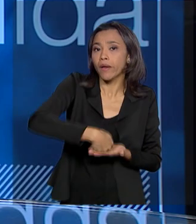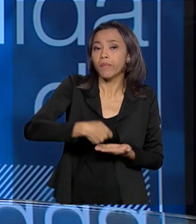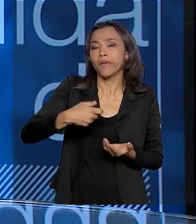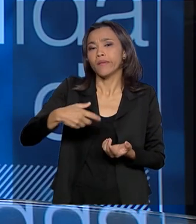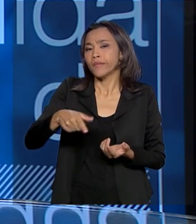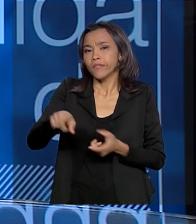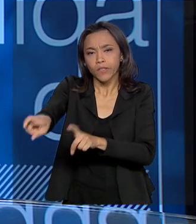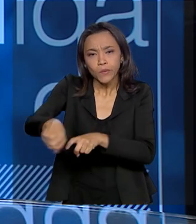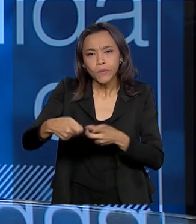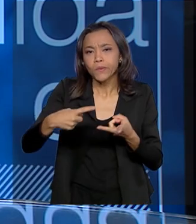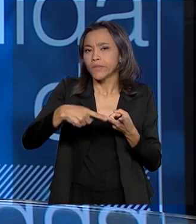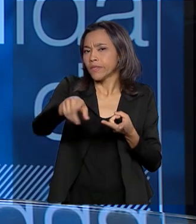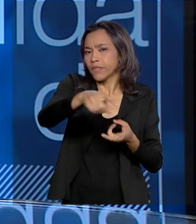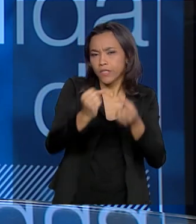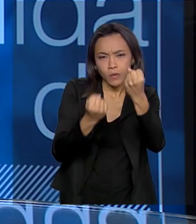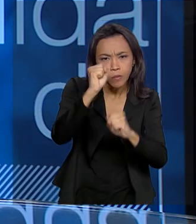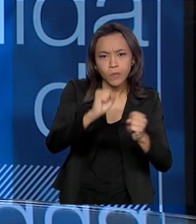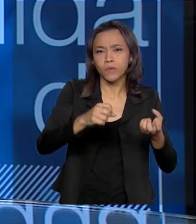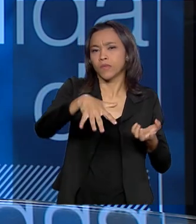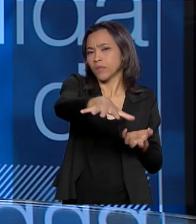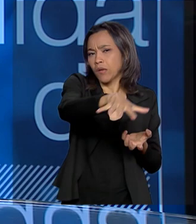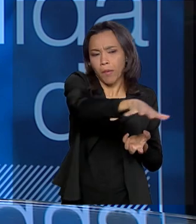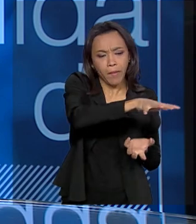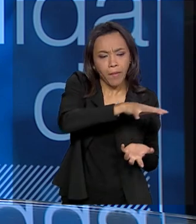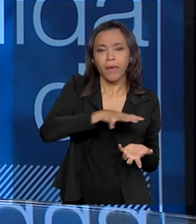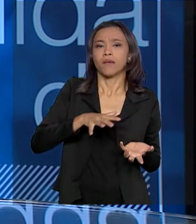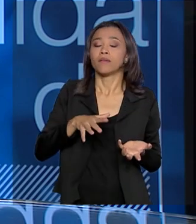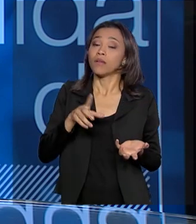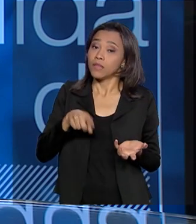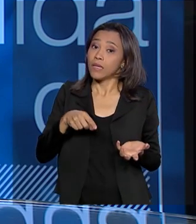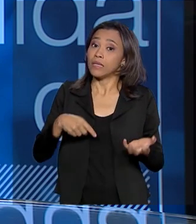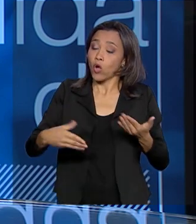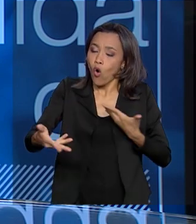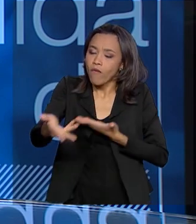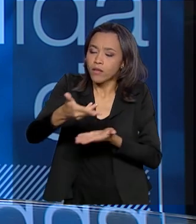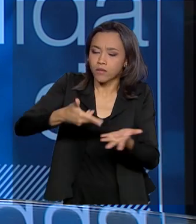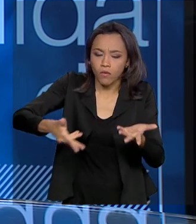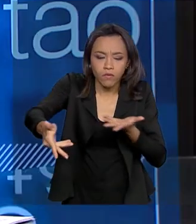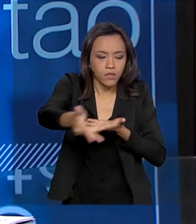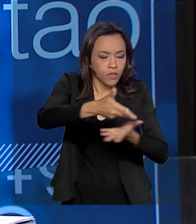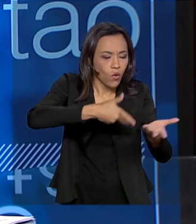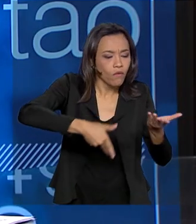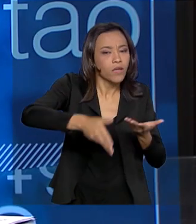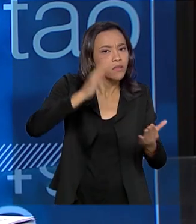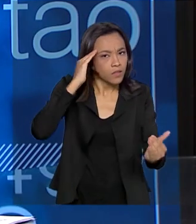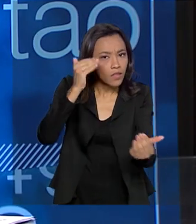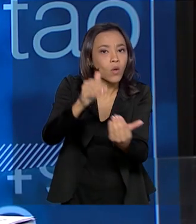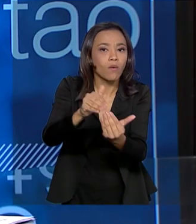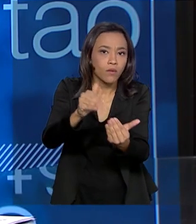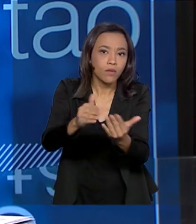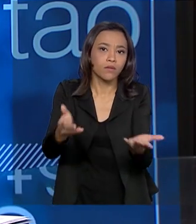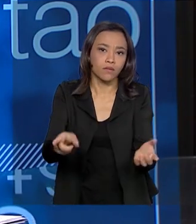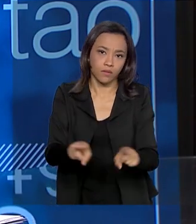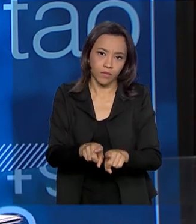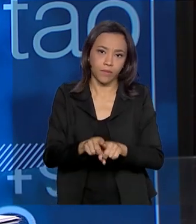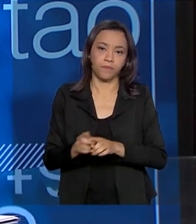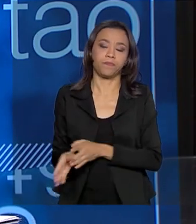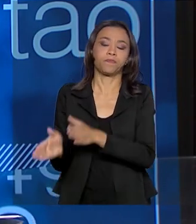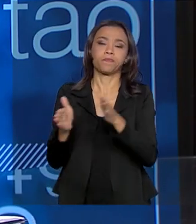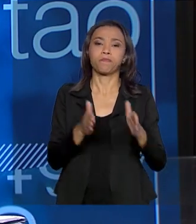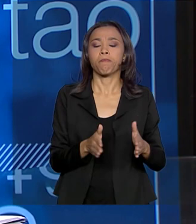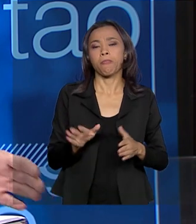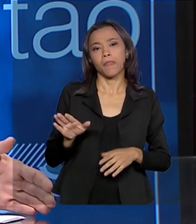é feito, então tudo é feito baseado aí em bastante diálogo e consenso. Perfeito. E,